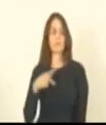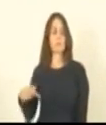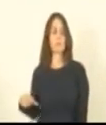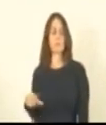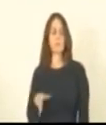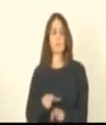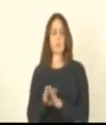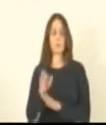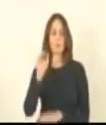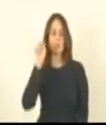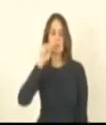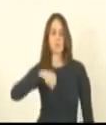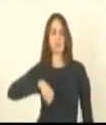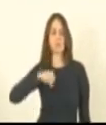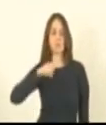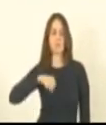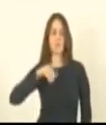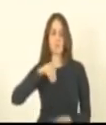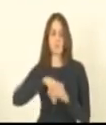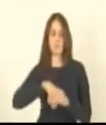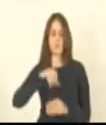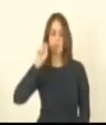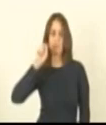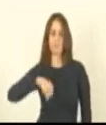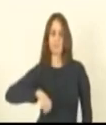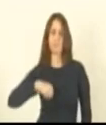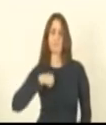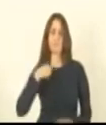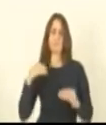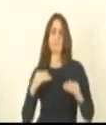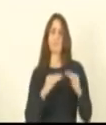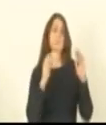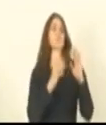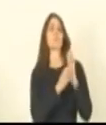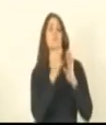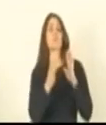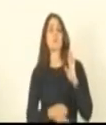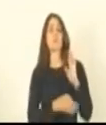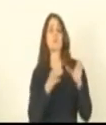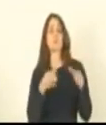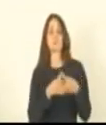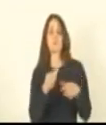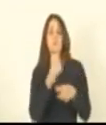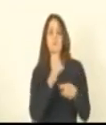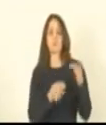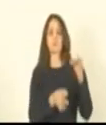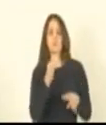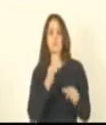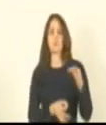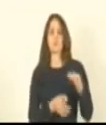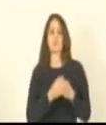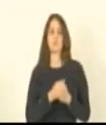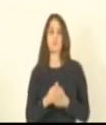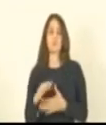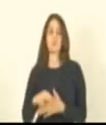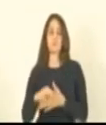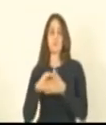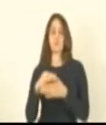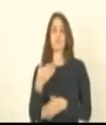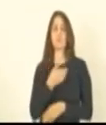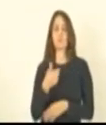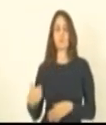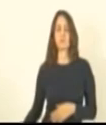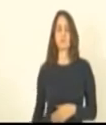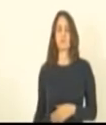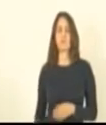voto sim conforme o parecer da comissão de justiça líder do governo e líder do bloco